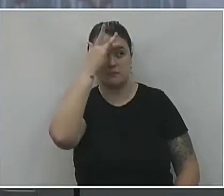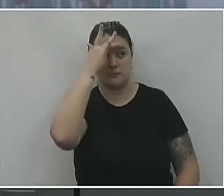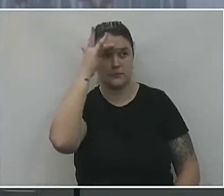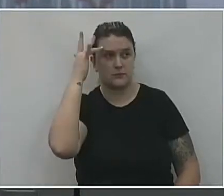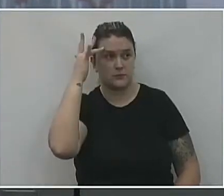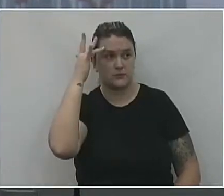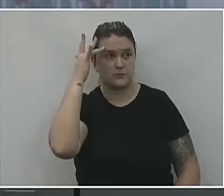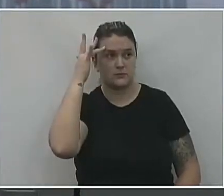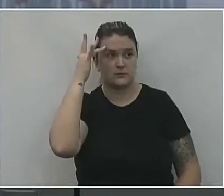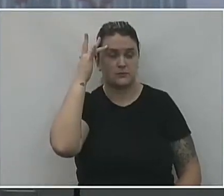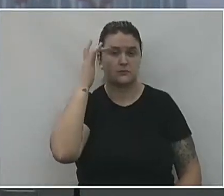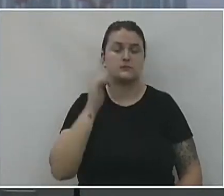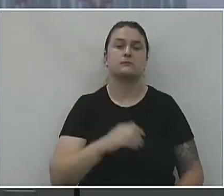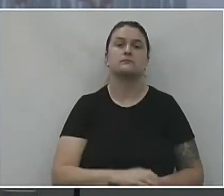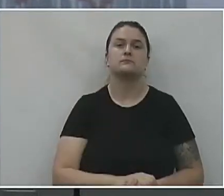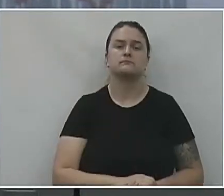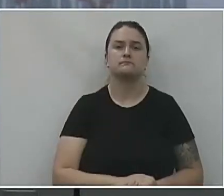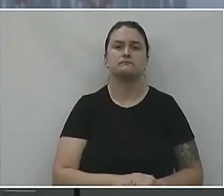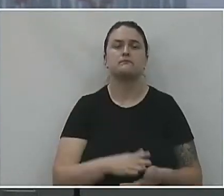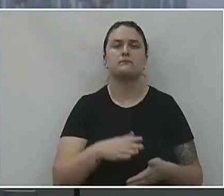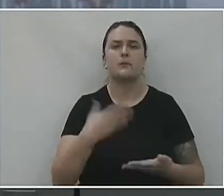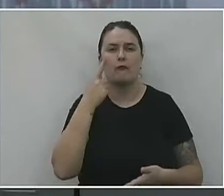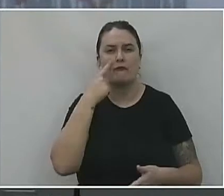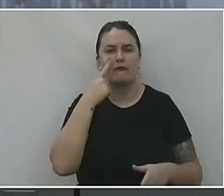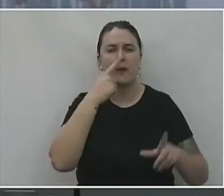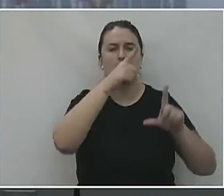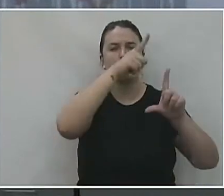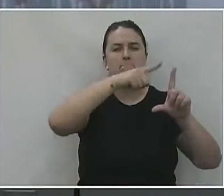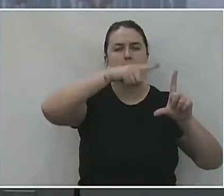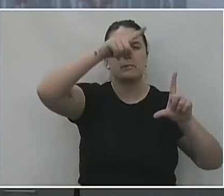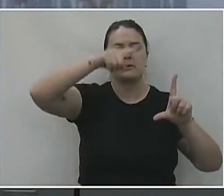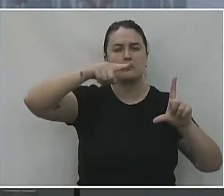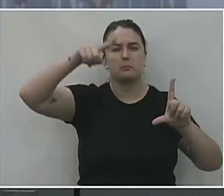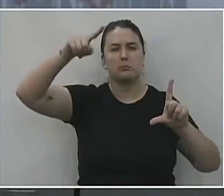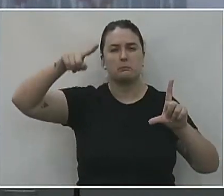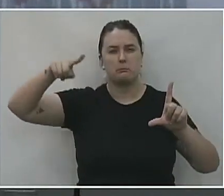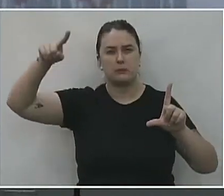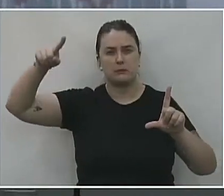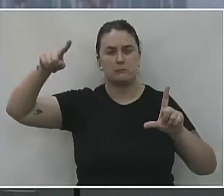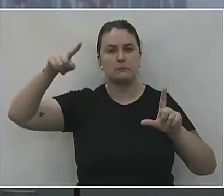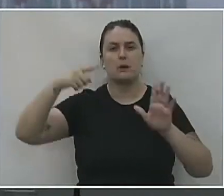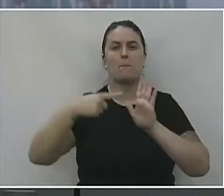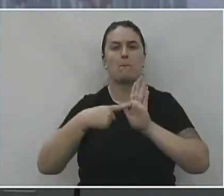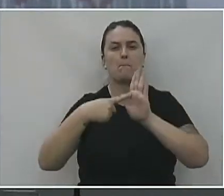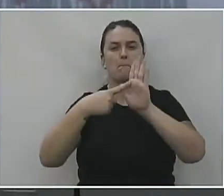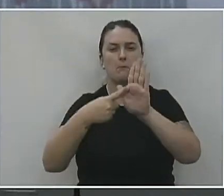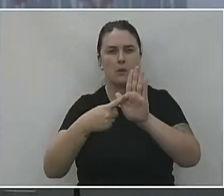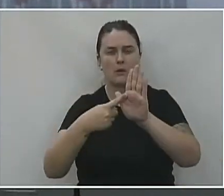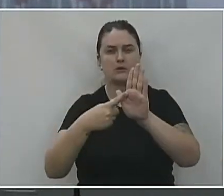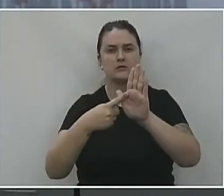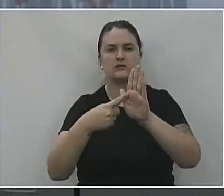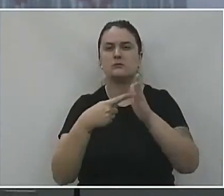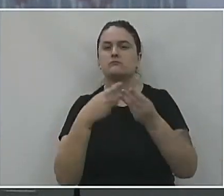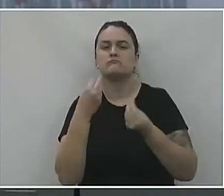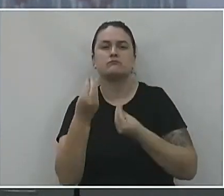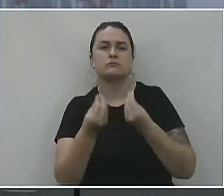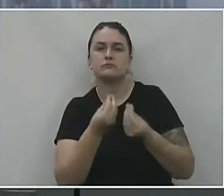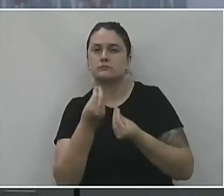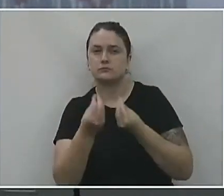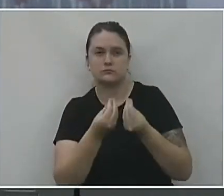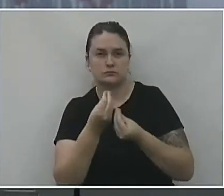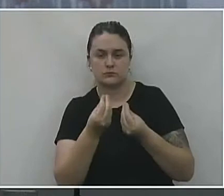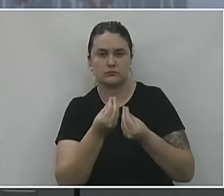Essa média móvel, ela dá um panorama para nós aí de como que está